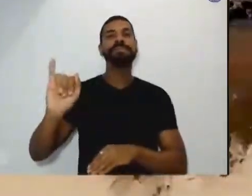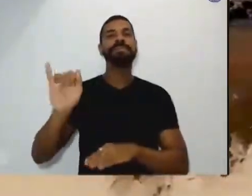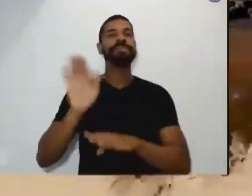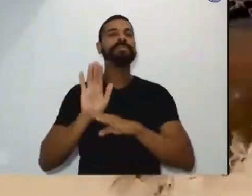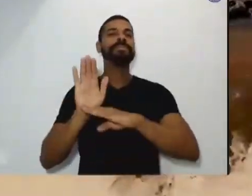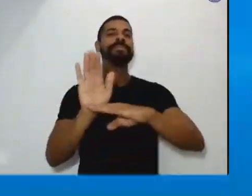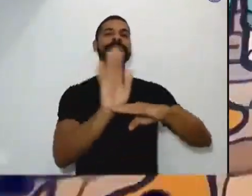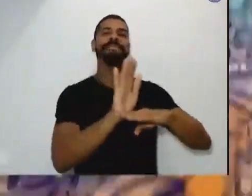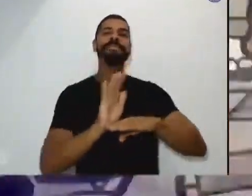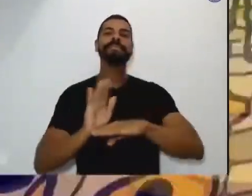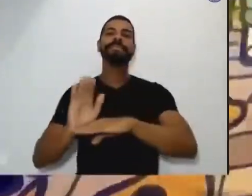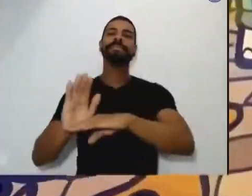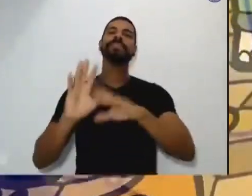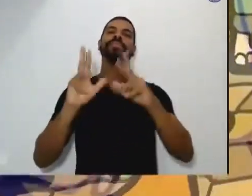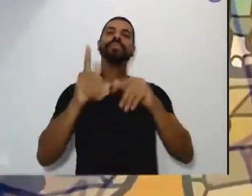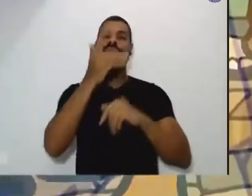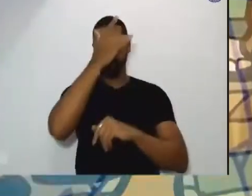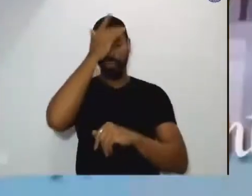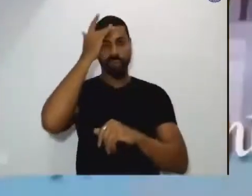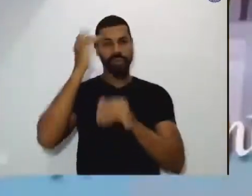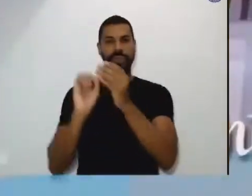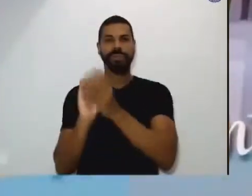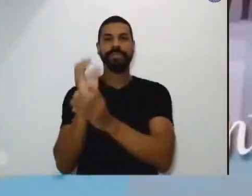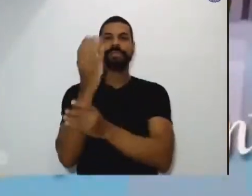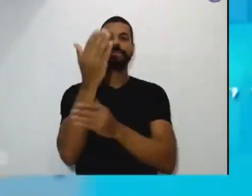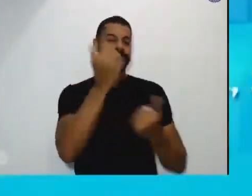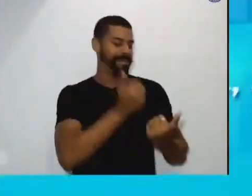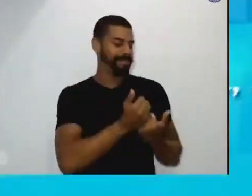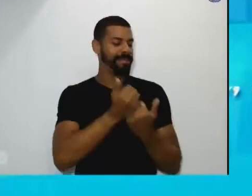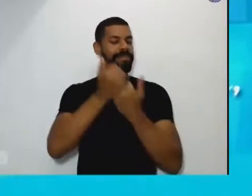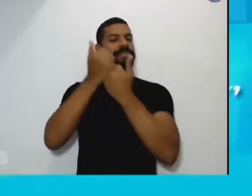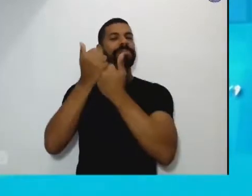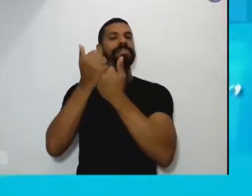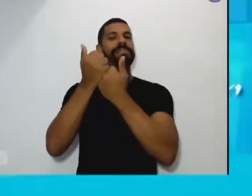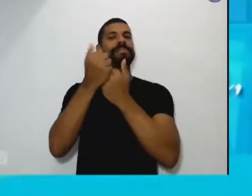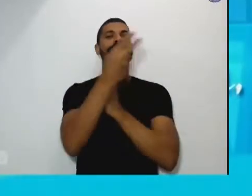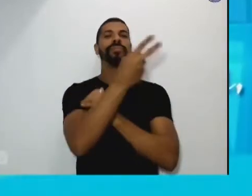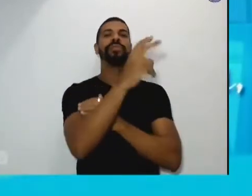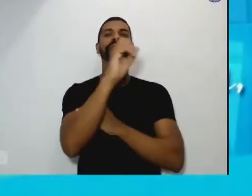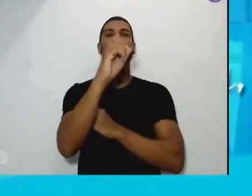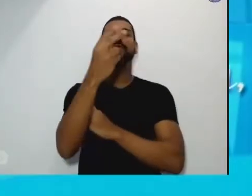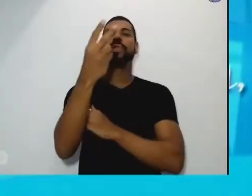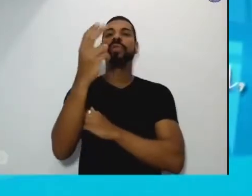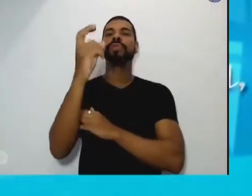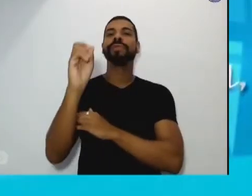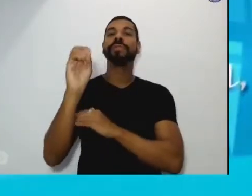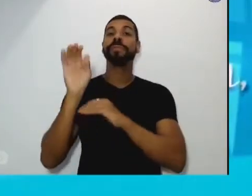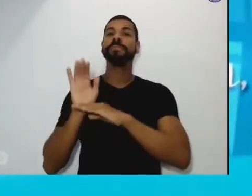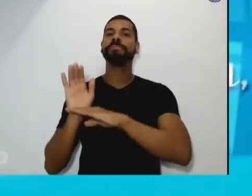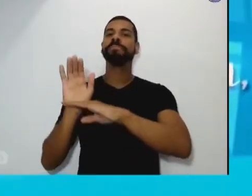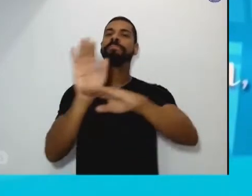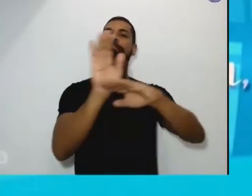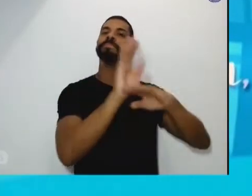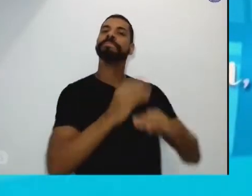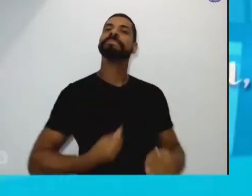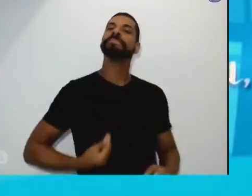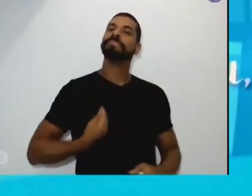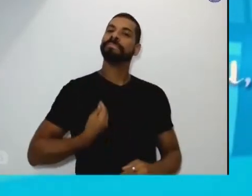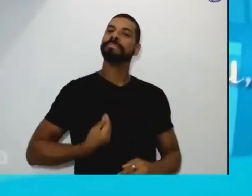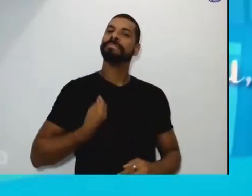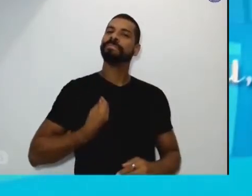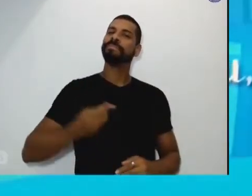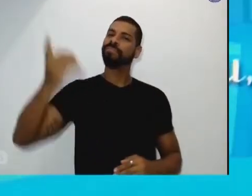toda a criação. Campanha da Fraternidade de 2020. Fraternidade e vida, dom e compromisso.